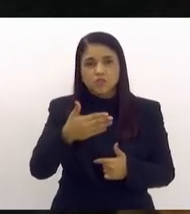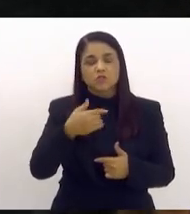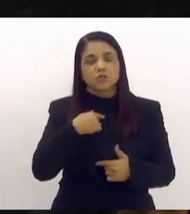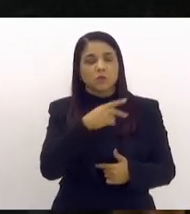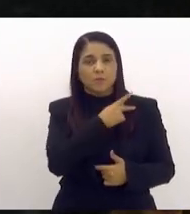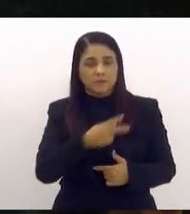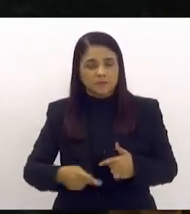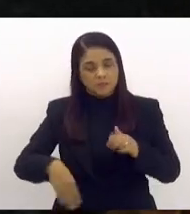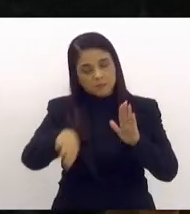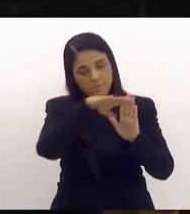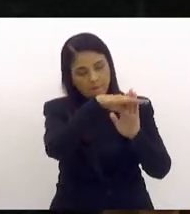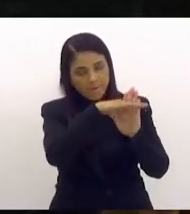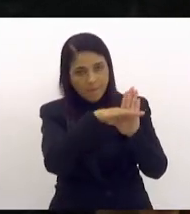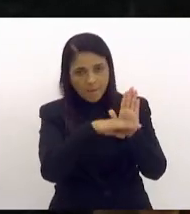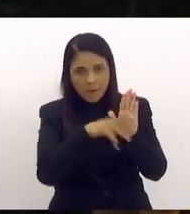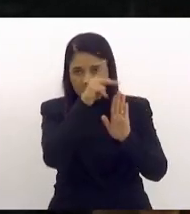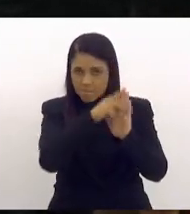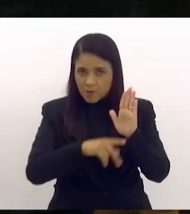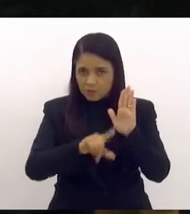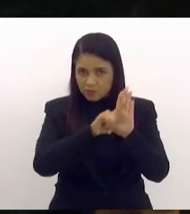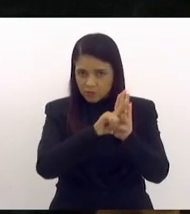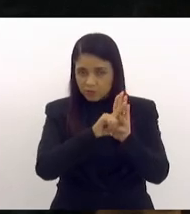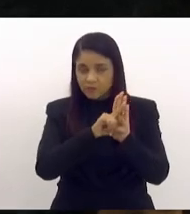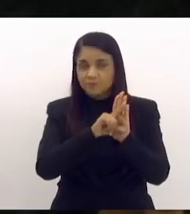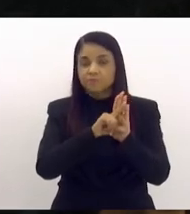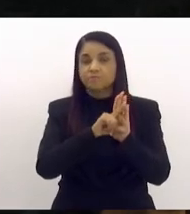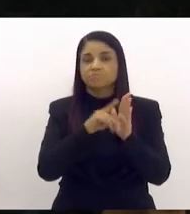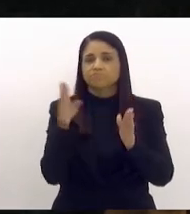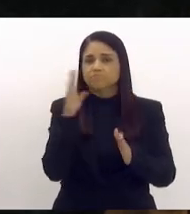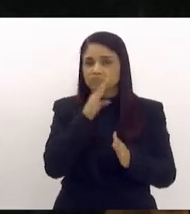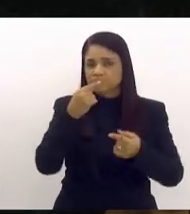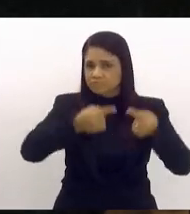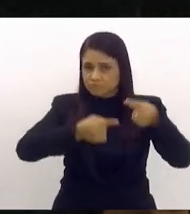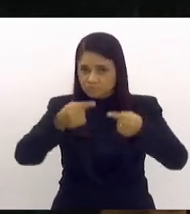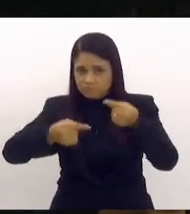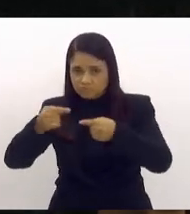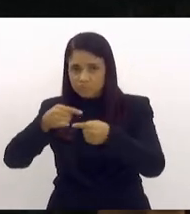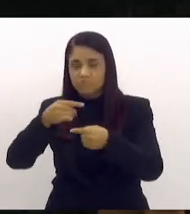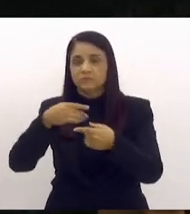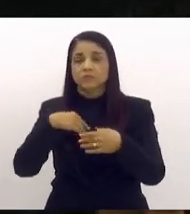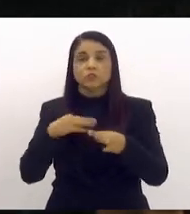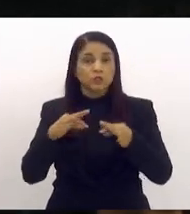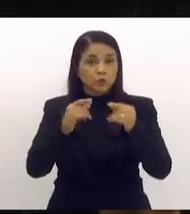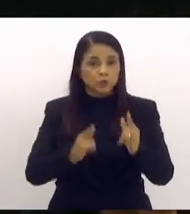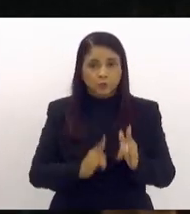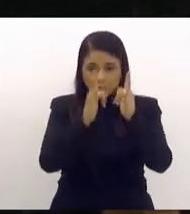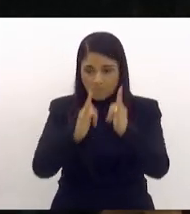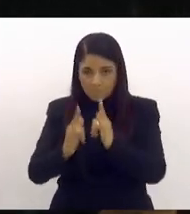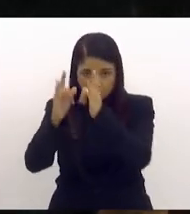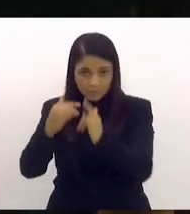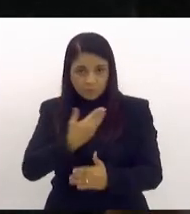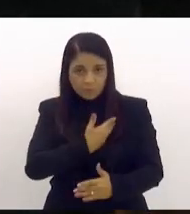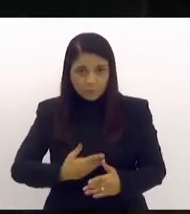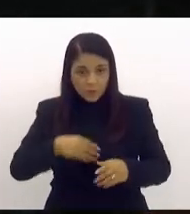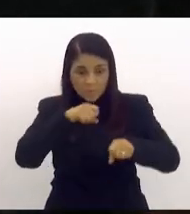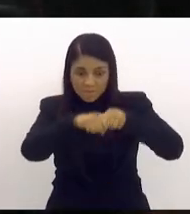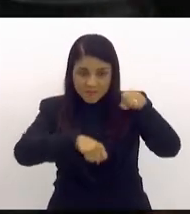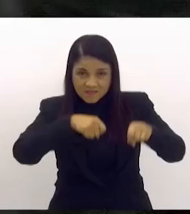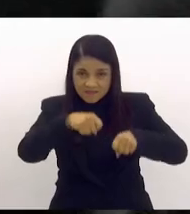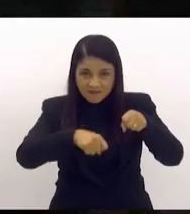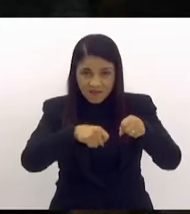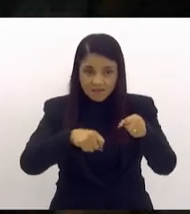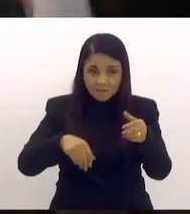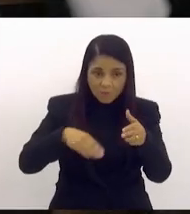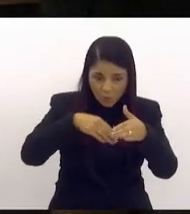esse projeto a pauta o mais rápido possível, porque a gente não tem dúvida que se todos os prédios públicos estiverem bicicletários, proporcionais ao seu